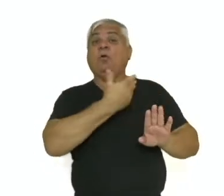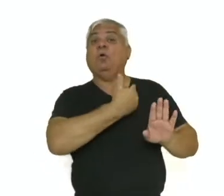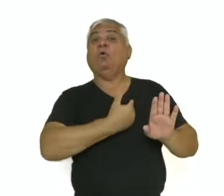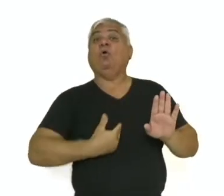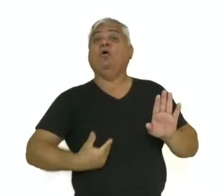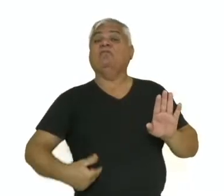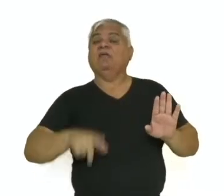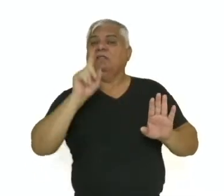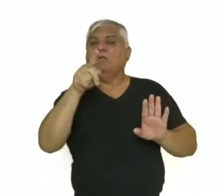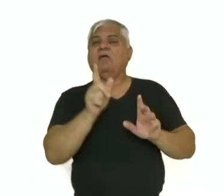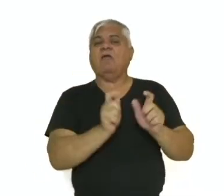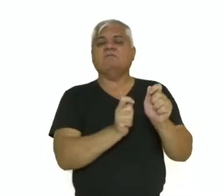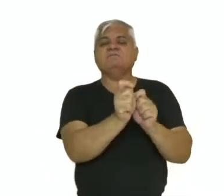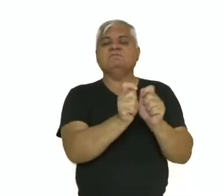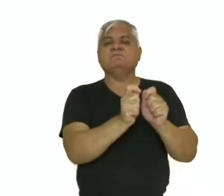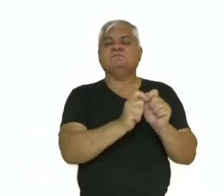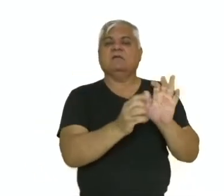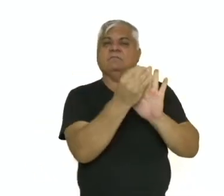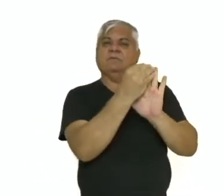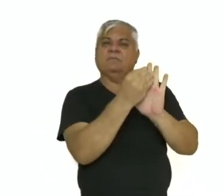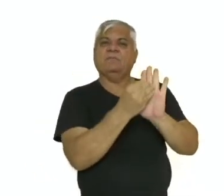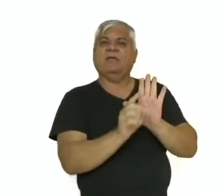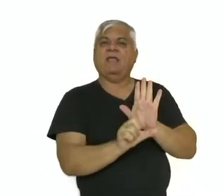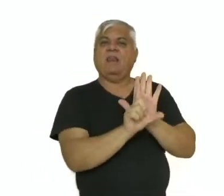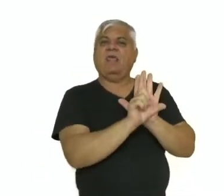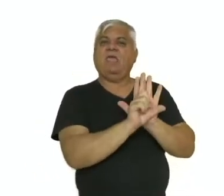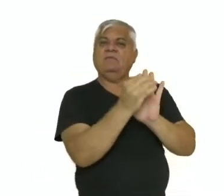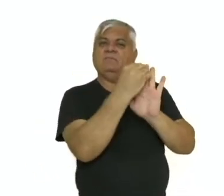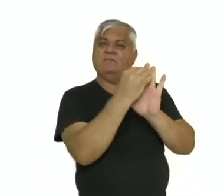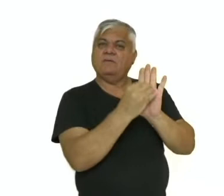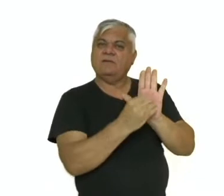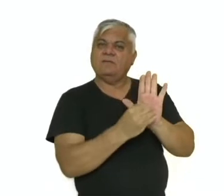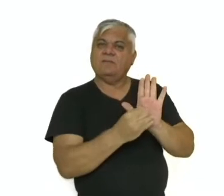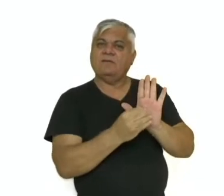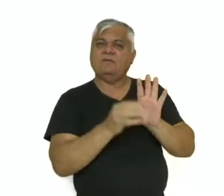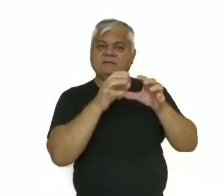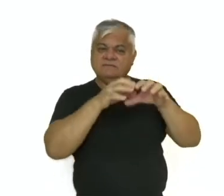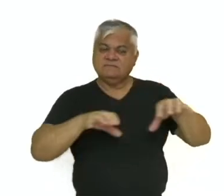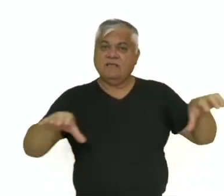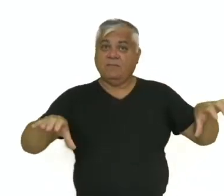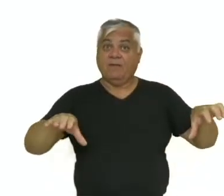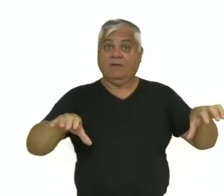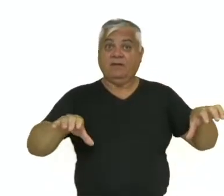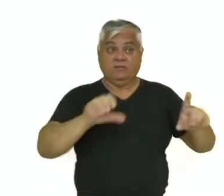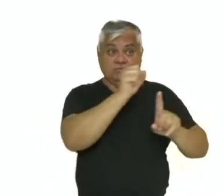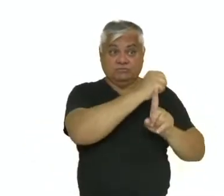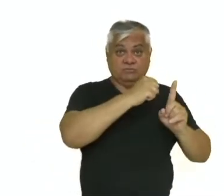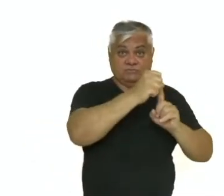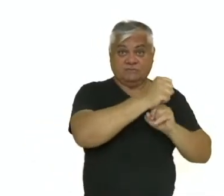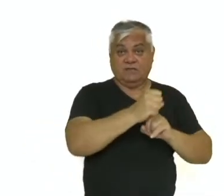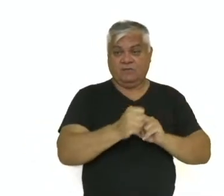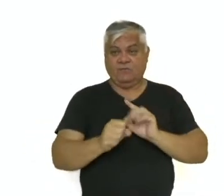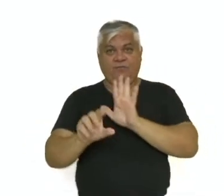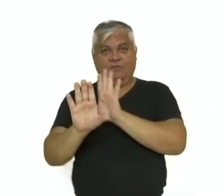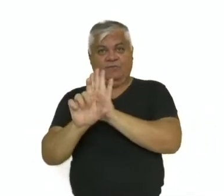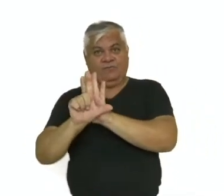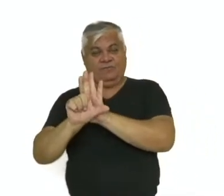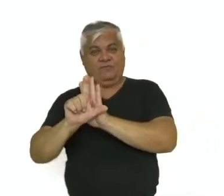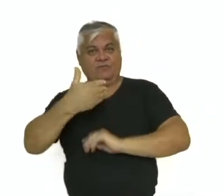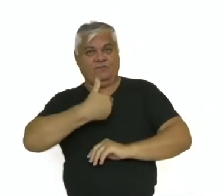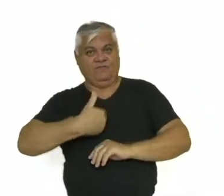a instituição que regula as leis, sendo um poder separado dos homens e da vida social. Como um exemplo da ideologia